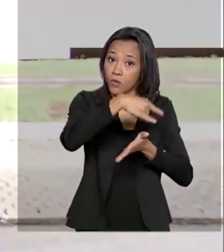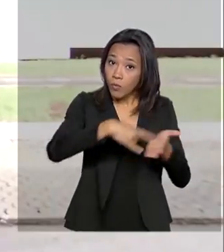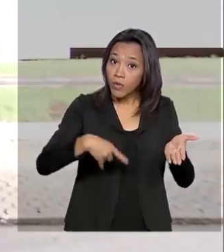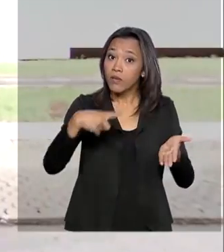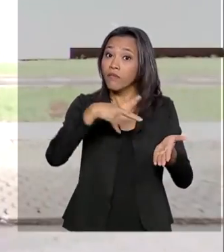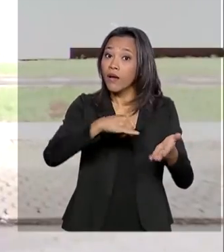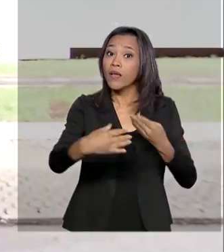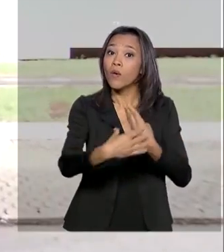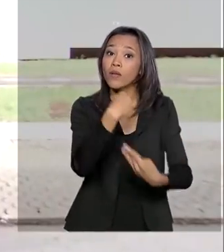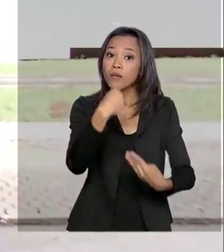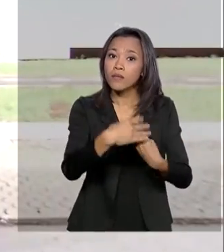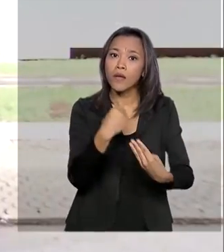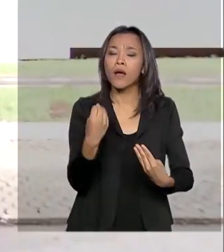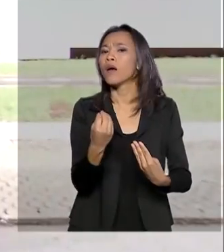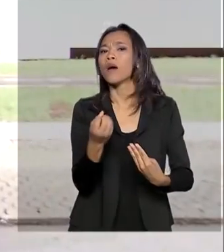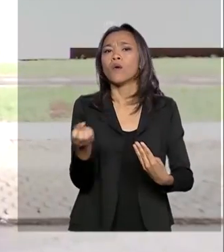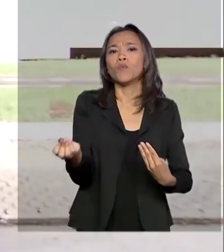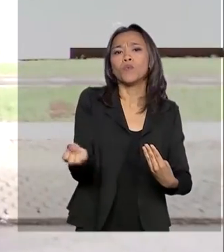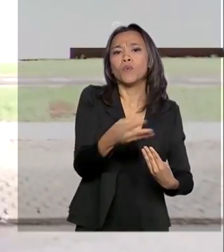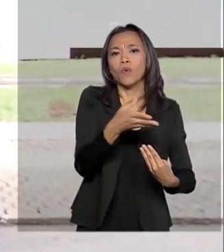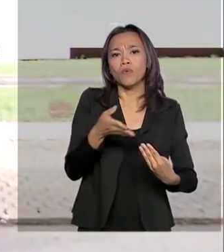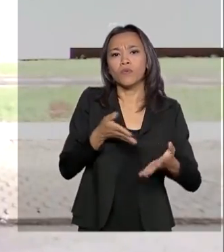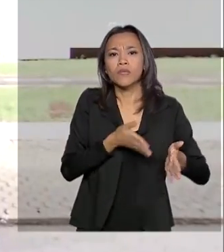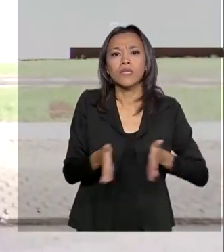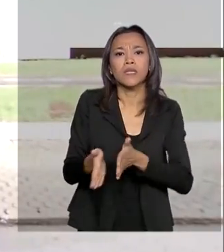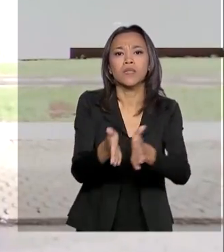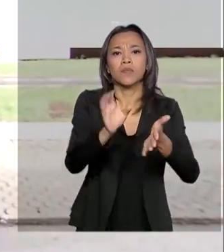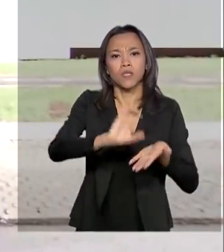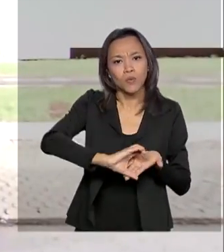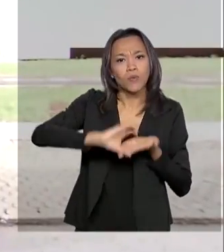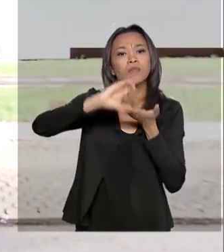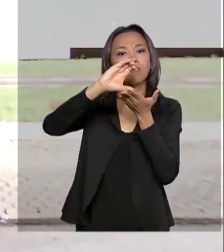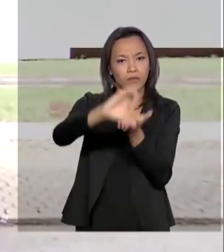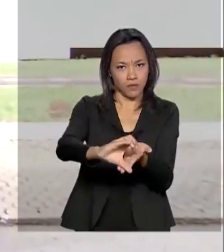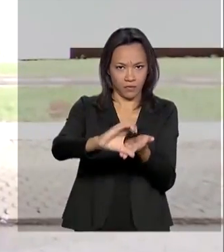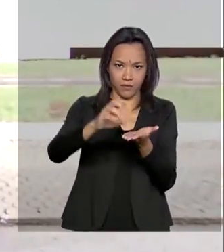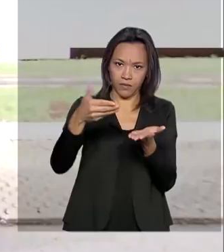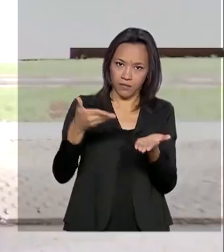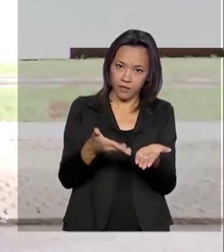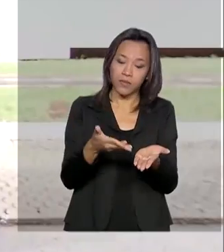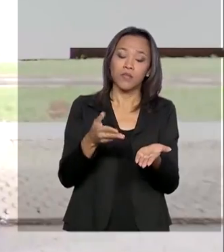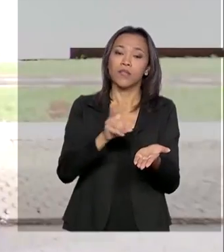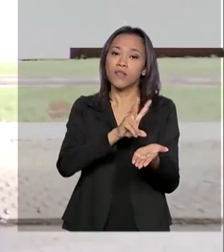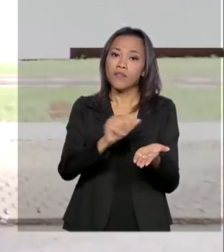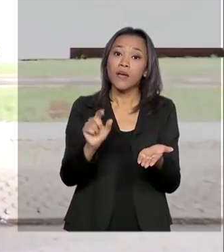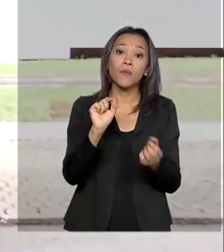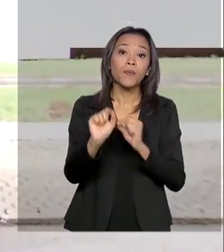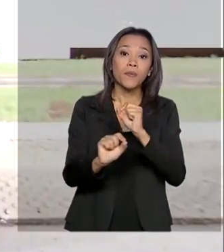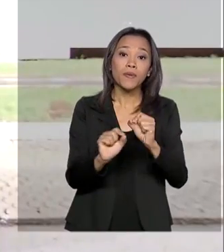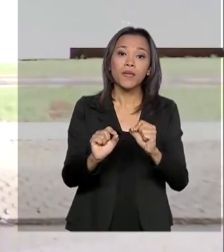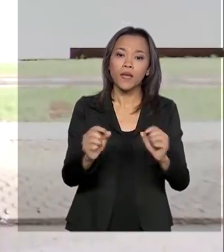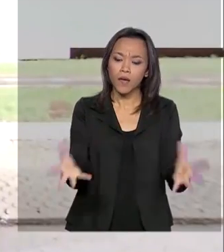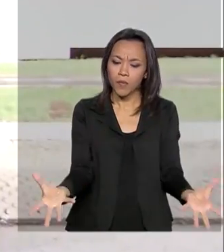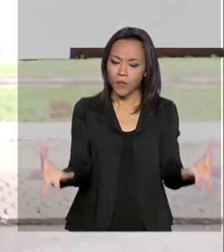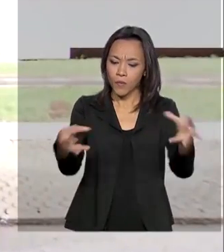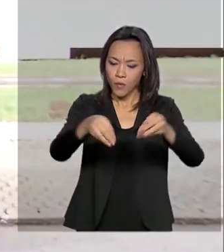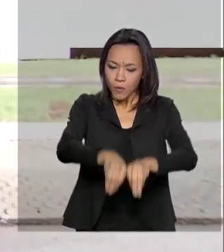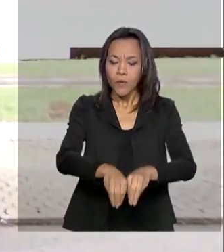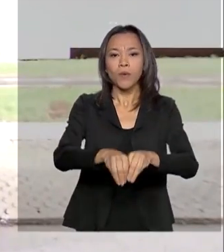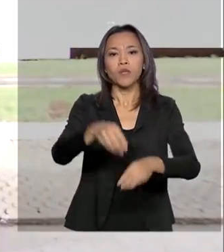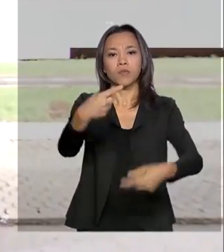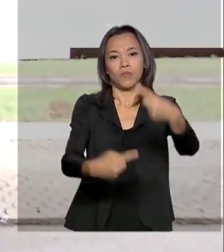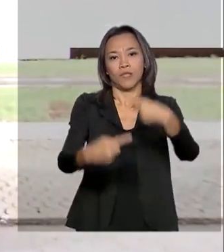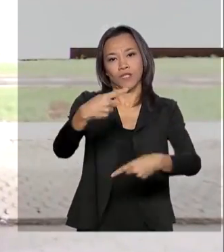caminho a ser seguido pelo novo órgão, que vai ser seguido pelo novo órgão que vai integrar as políticas de governo